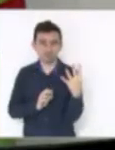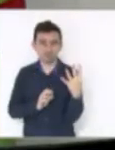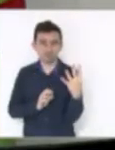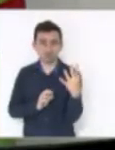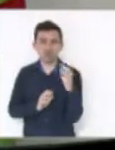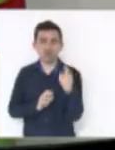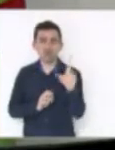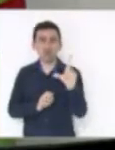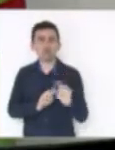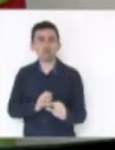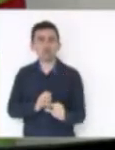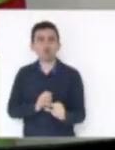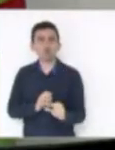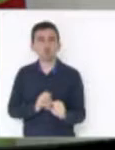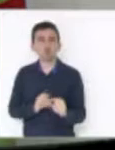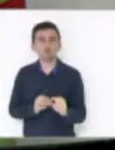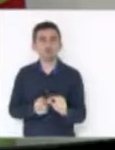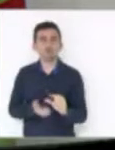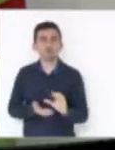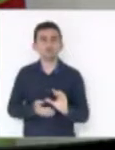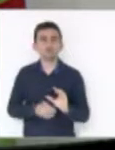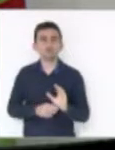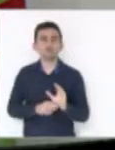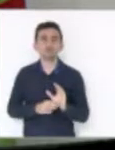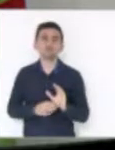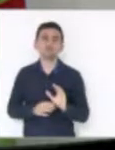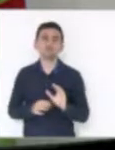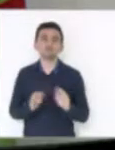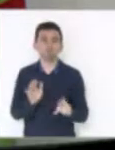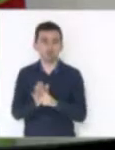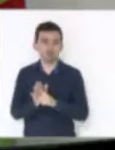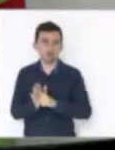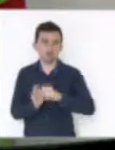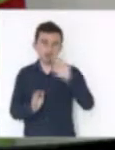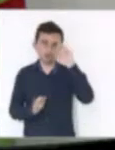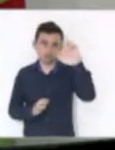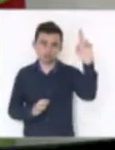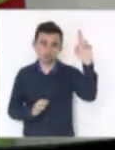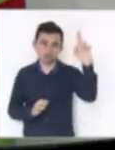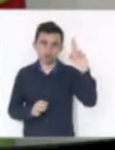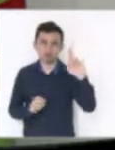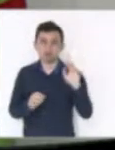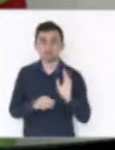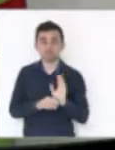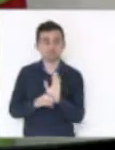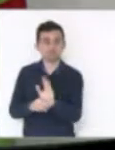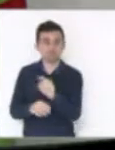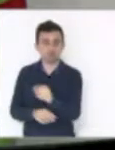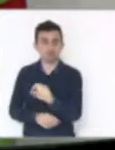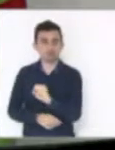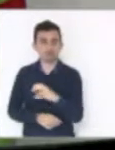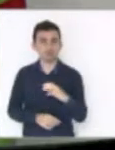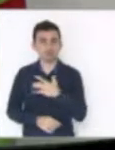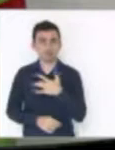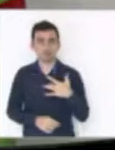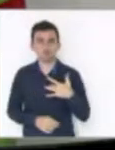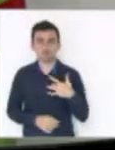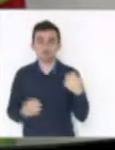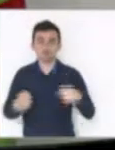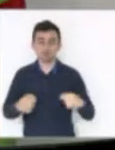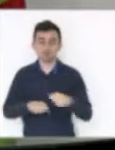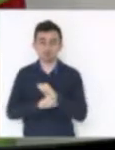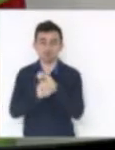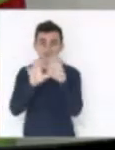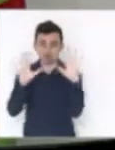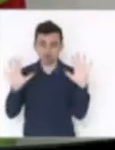temporariamente a contribuição patronal para o SC Saúde? É preciso que fique bem